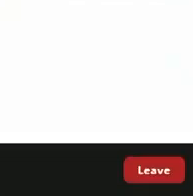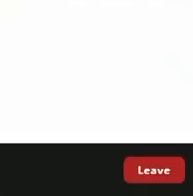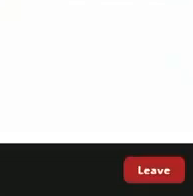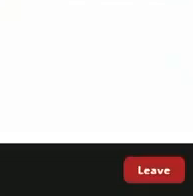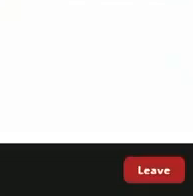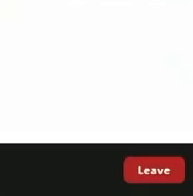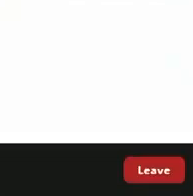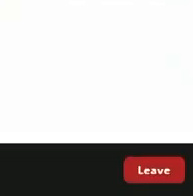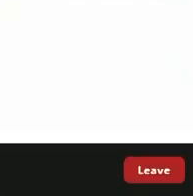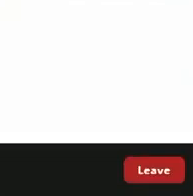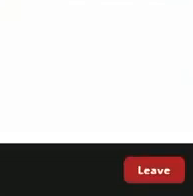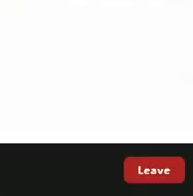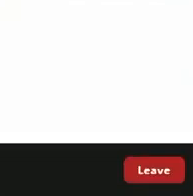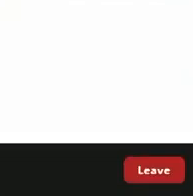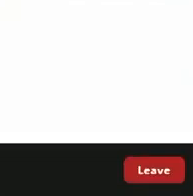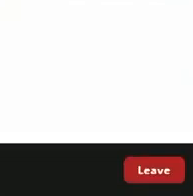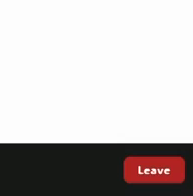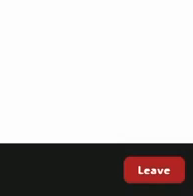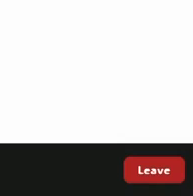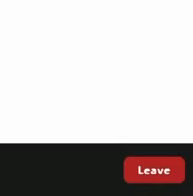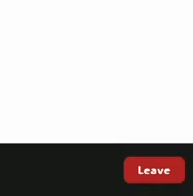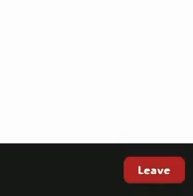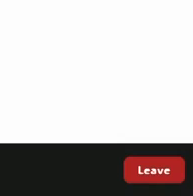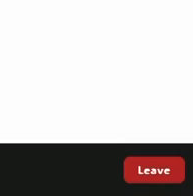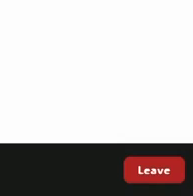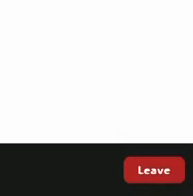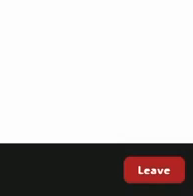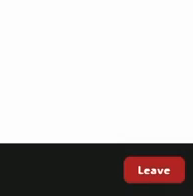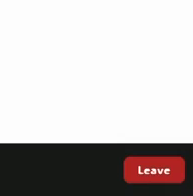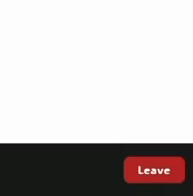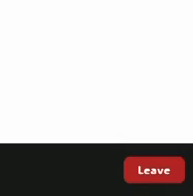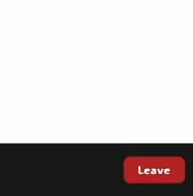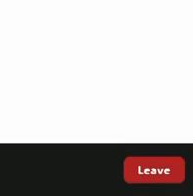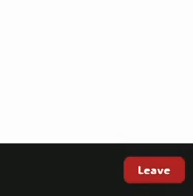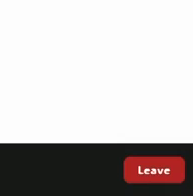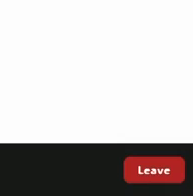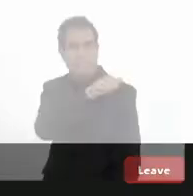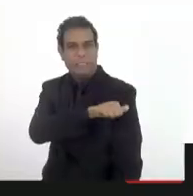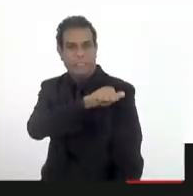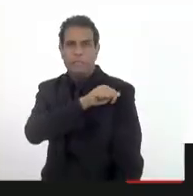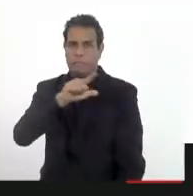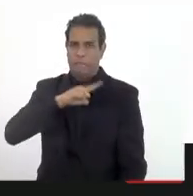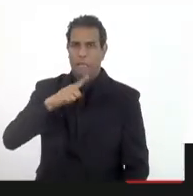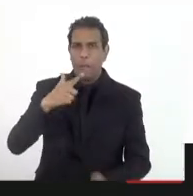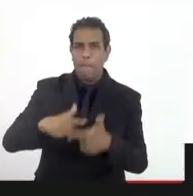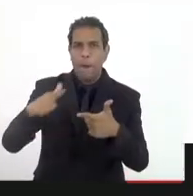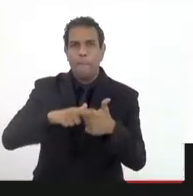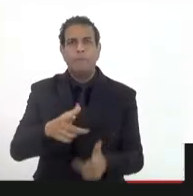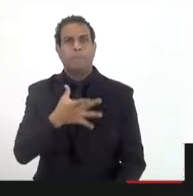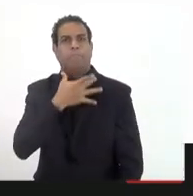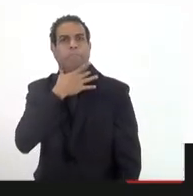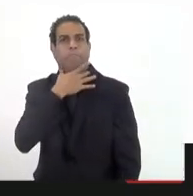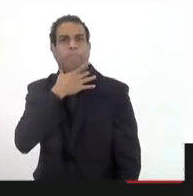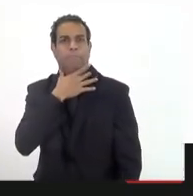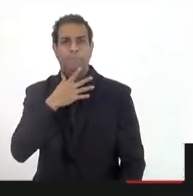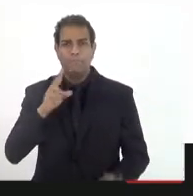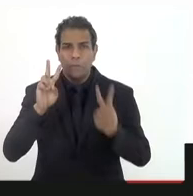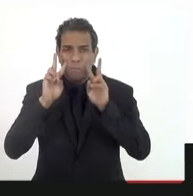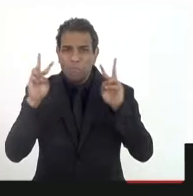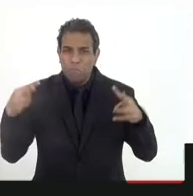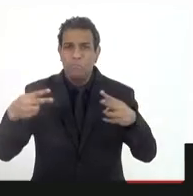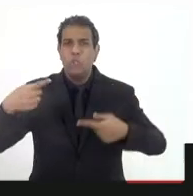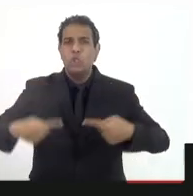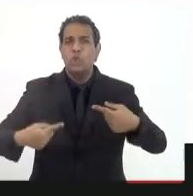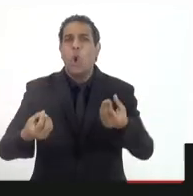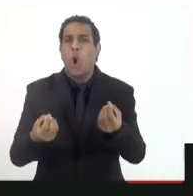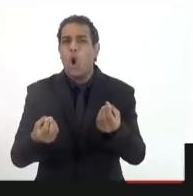tá bom. Aí, só para colocar alguns dados, o Rio tem uma crise estrutural e o que a gente tem procurado discutir é